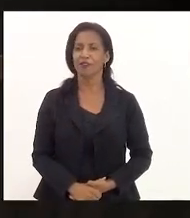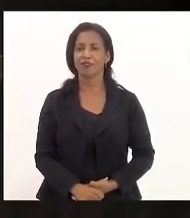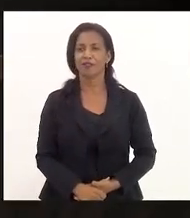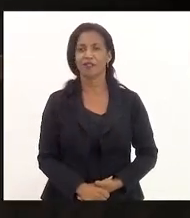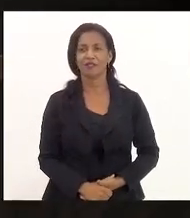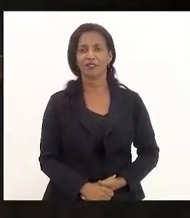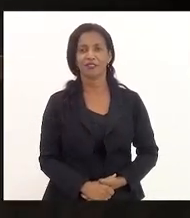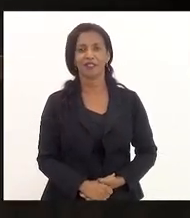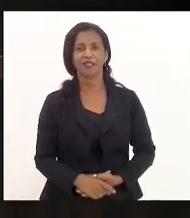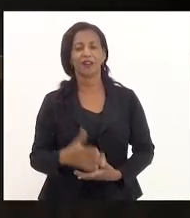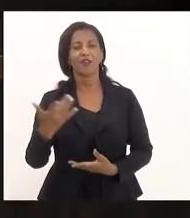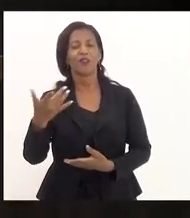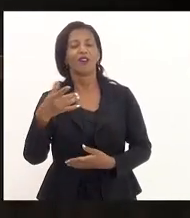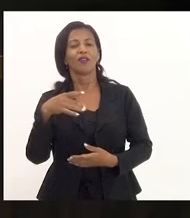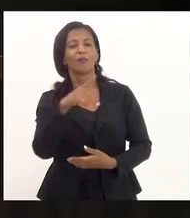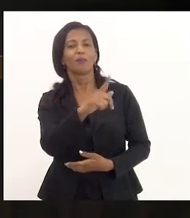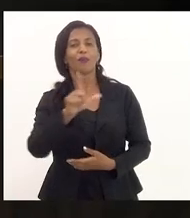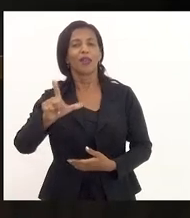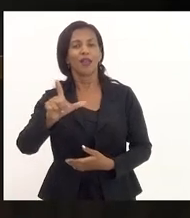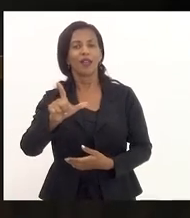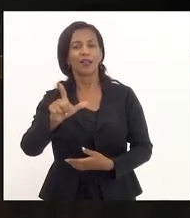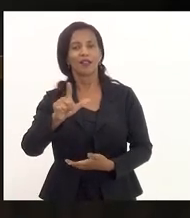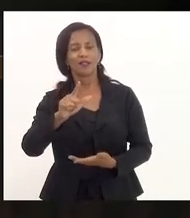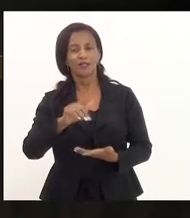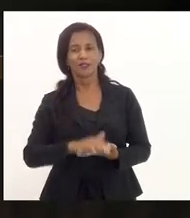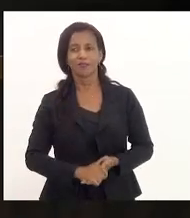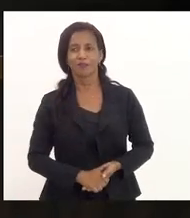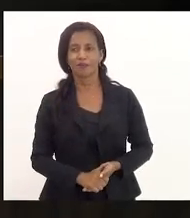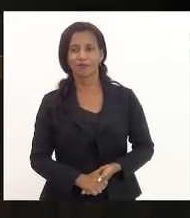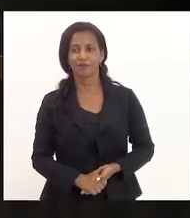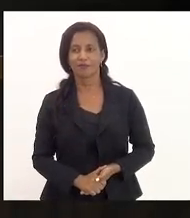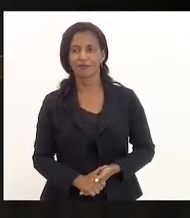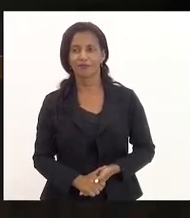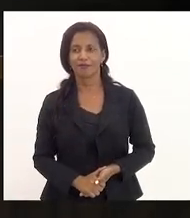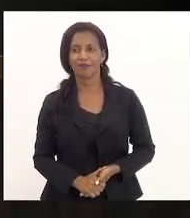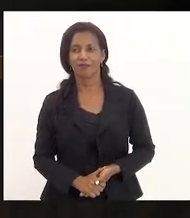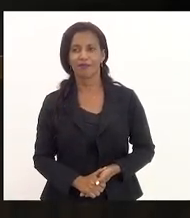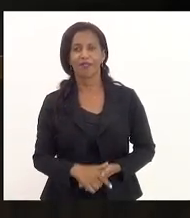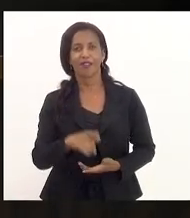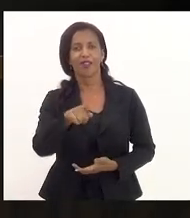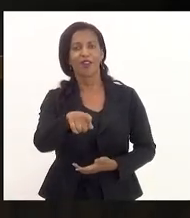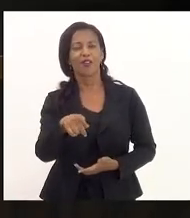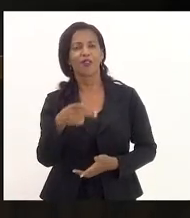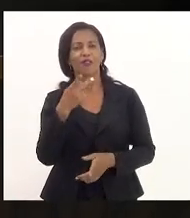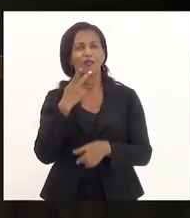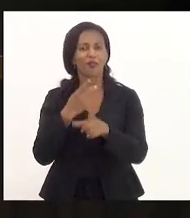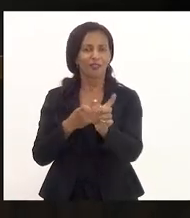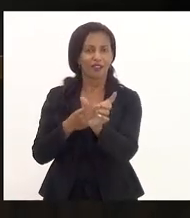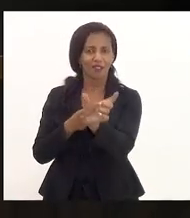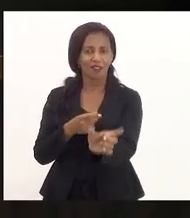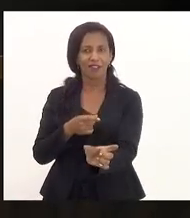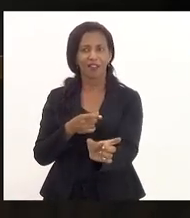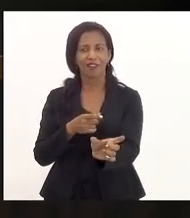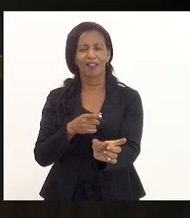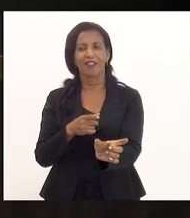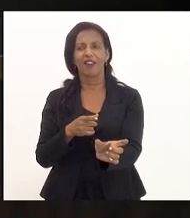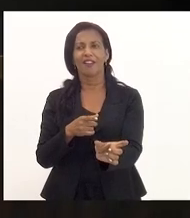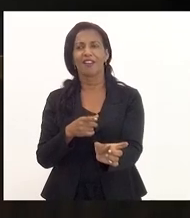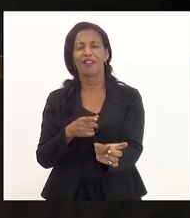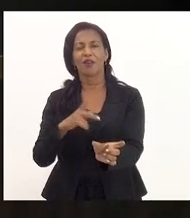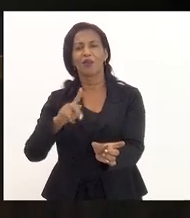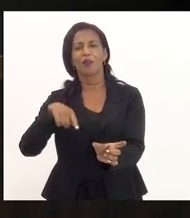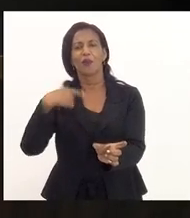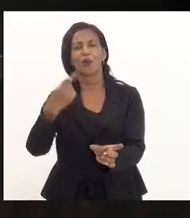projeto de isenção nós vamos trazê-lo no equinócio... Não, aí não é equinócio, o